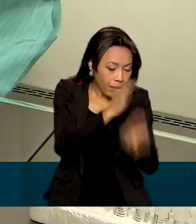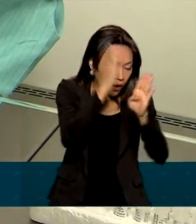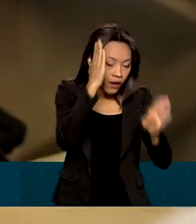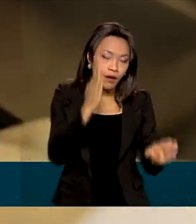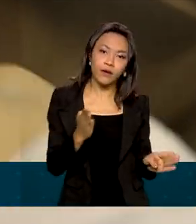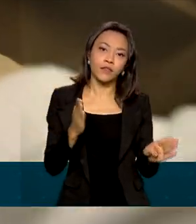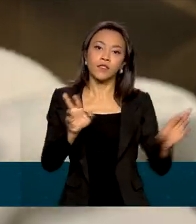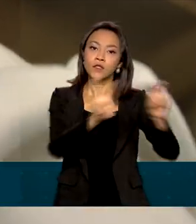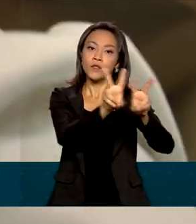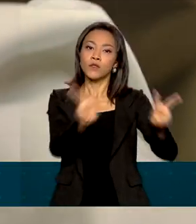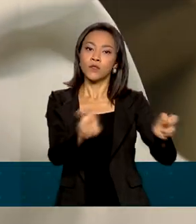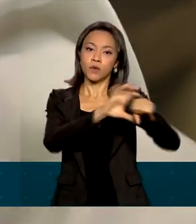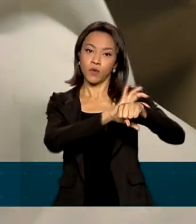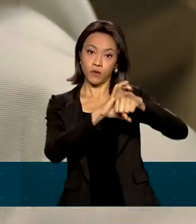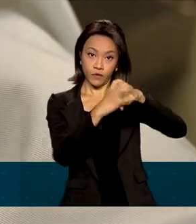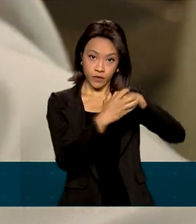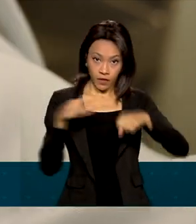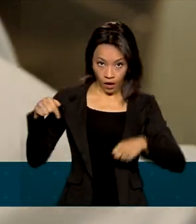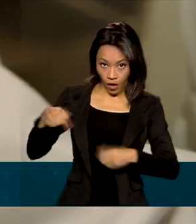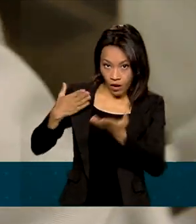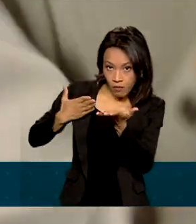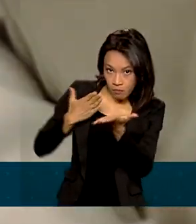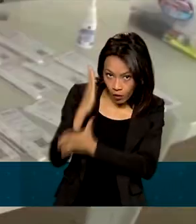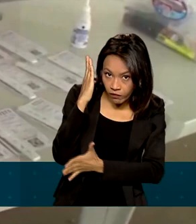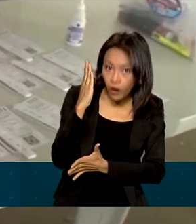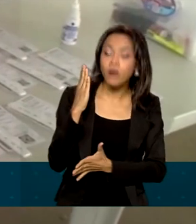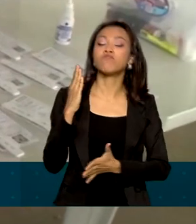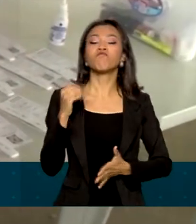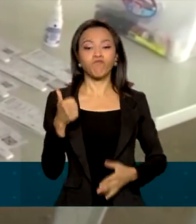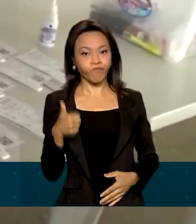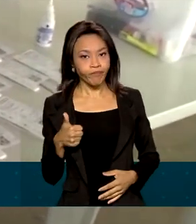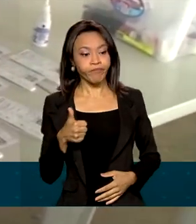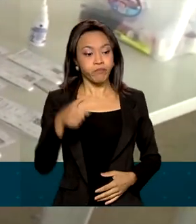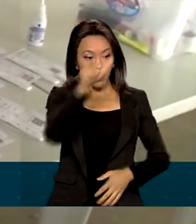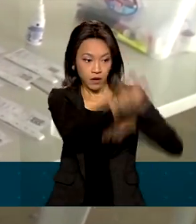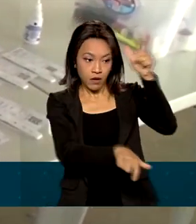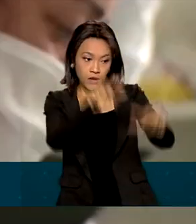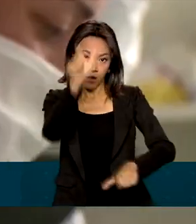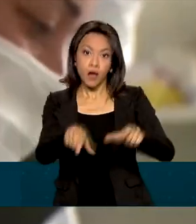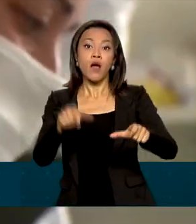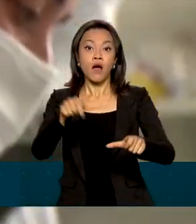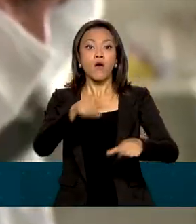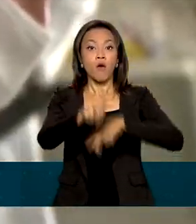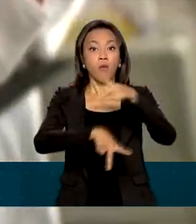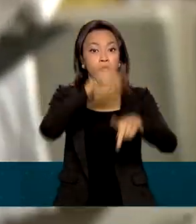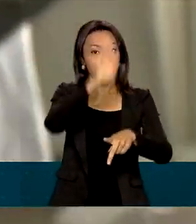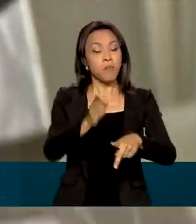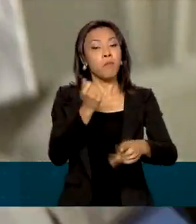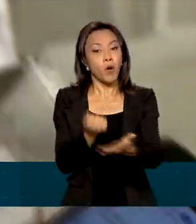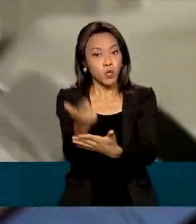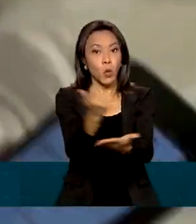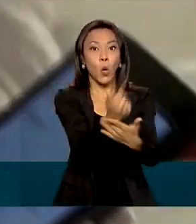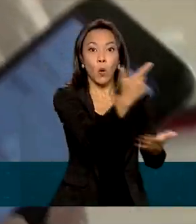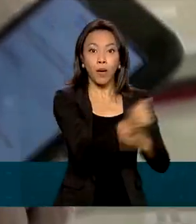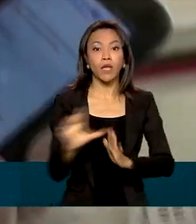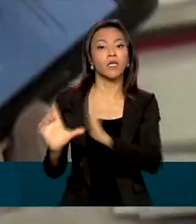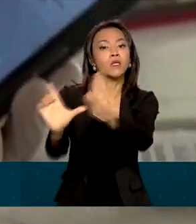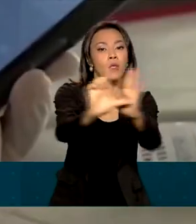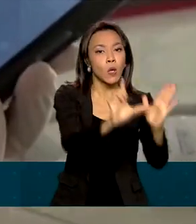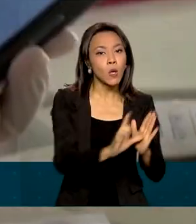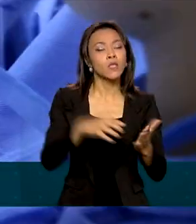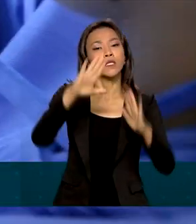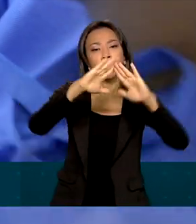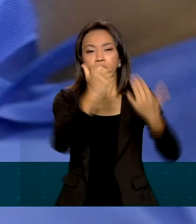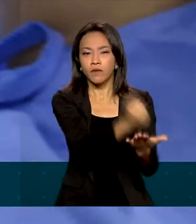covid-19. Se a Anvisa aprovar o produto, os brasileiros poderão comprá-lo em farmácias e lojas de varejo e